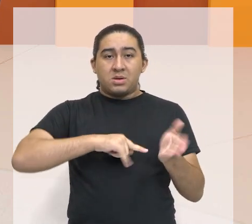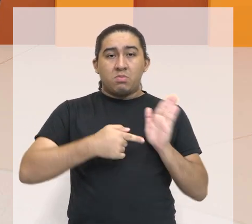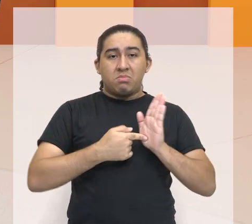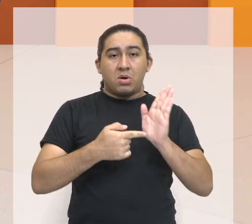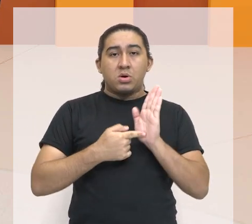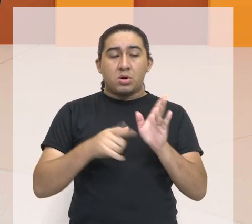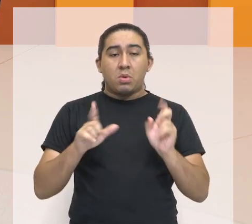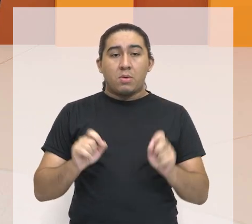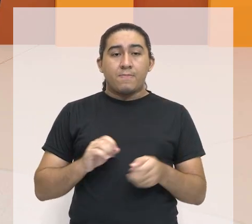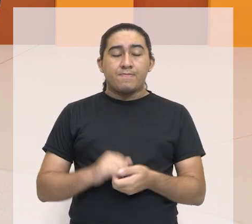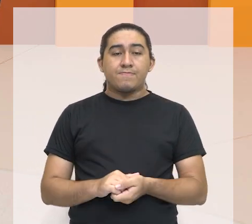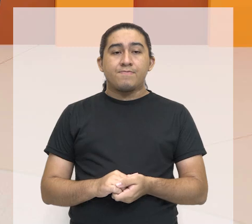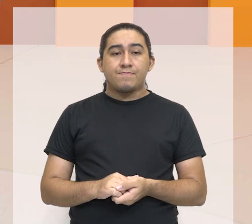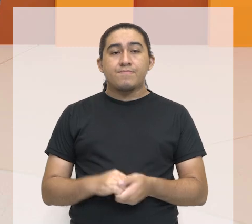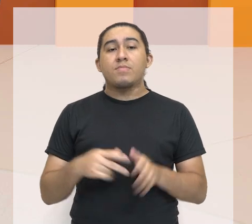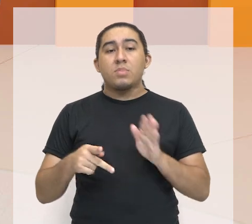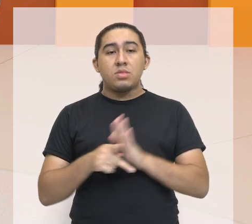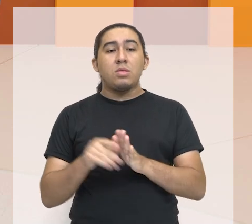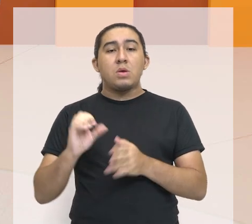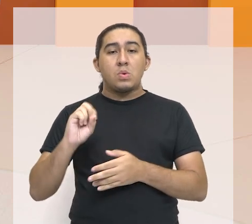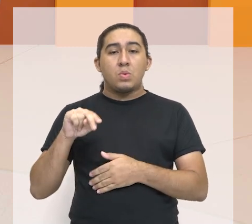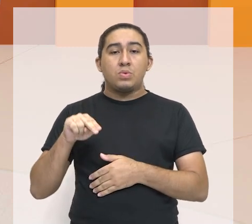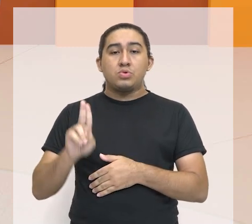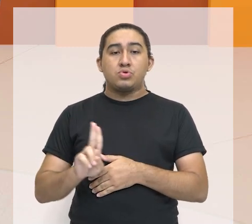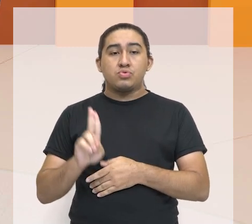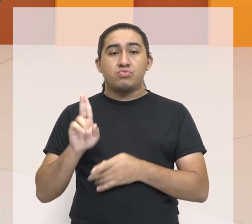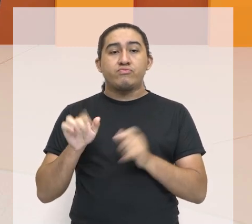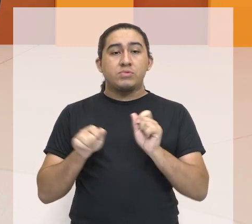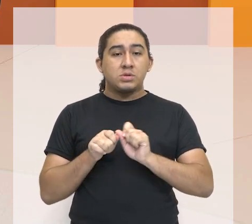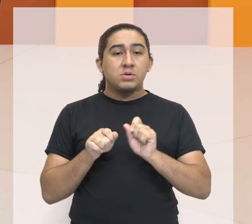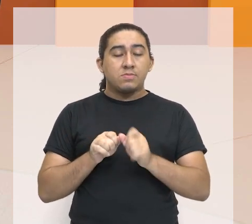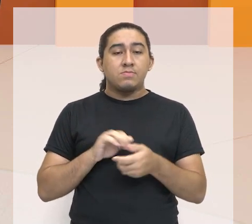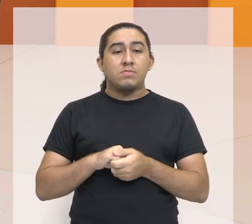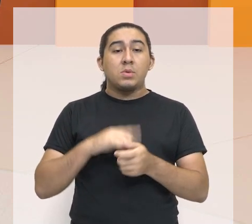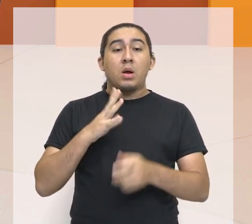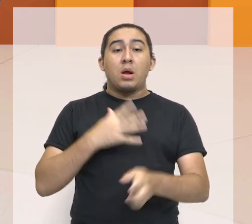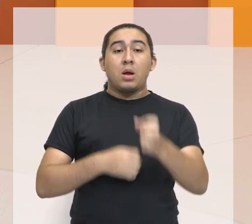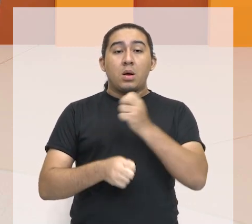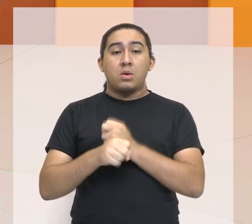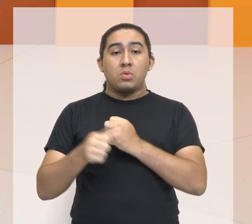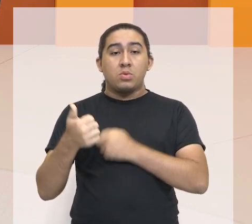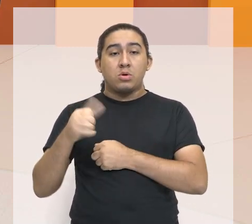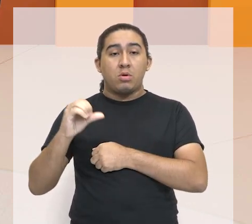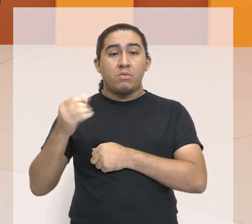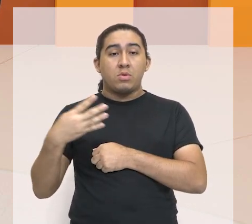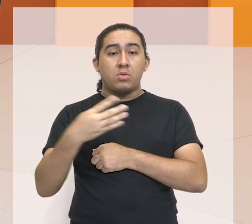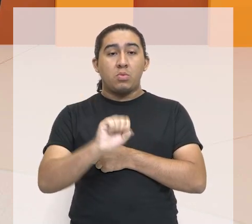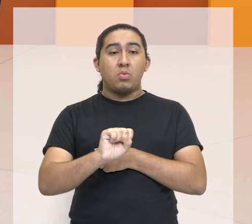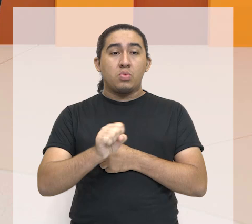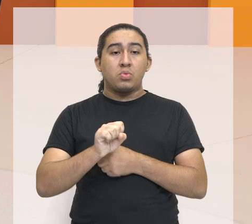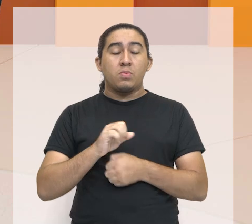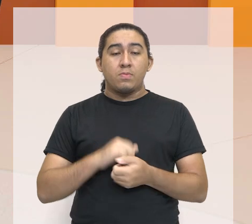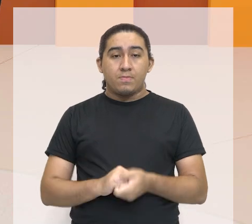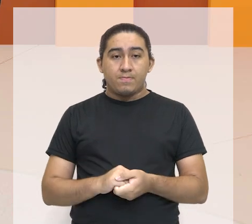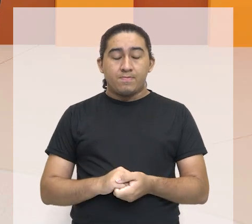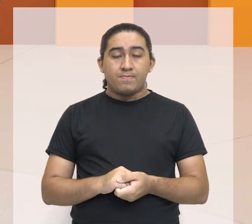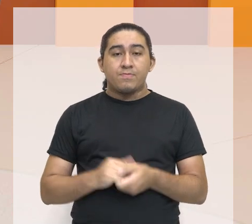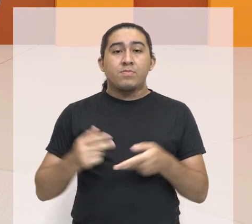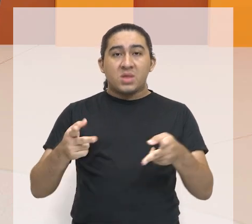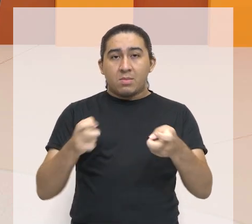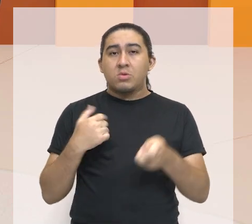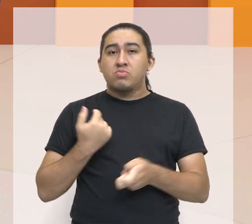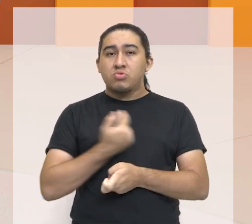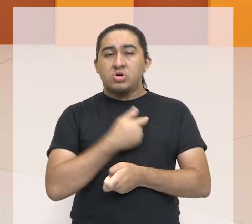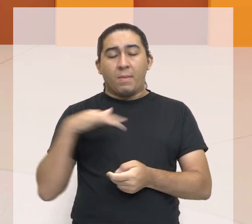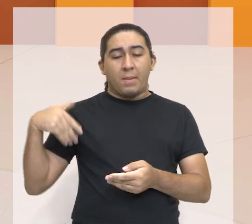que ela foi ali adotada pela ONU, a Organização das Nações Unidas, em 1948. Vocês veem aí que nós já